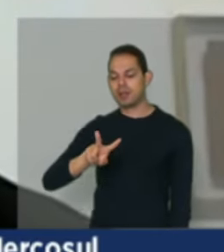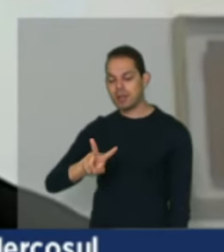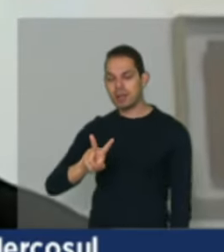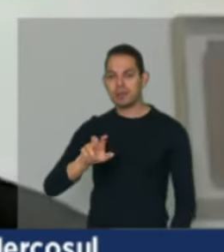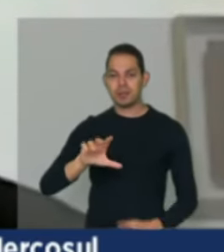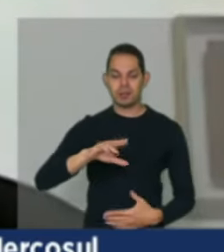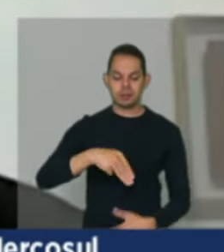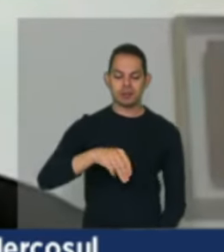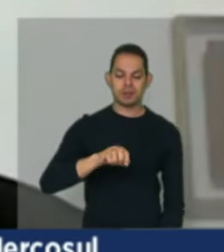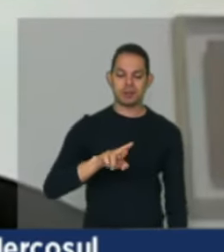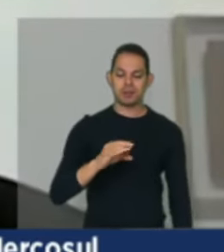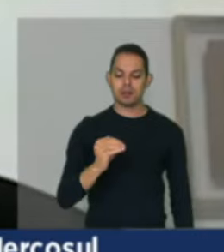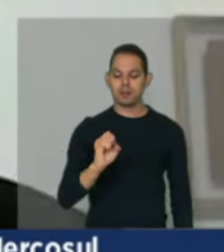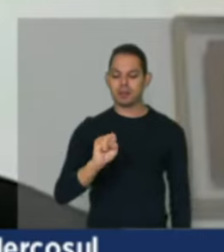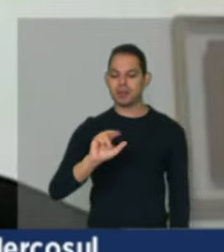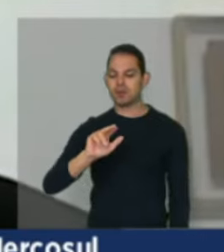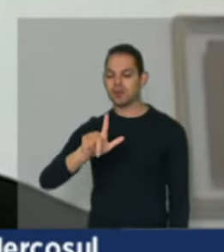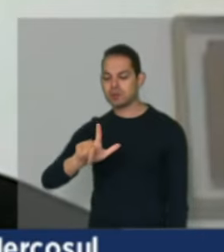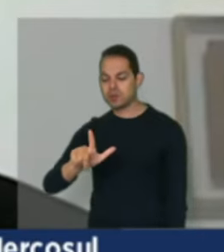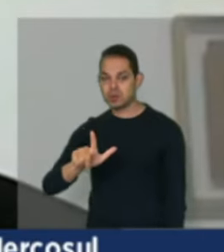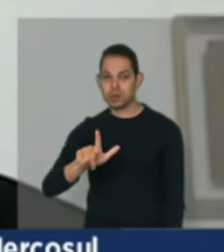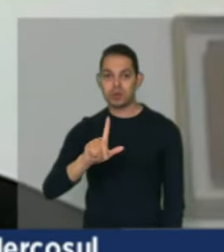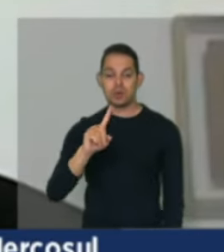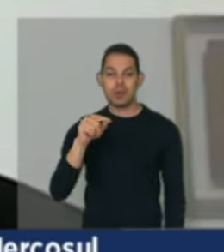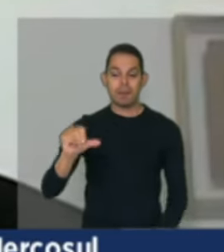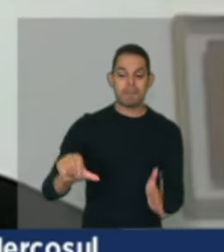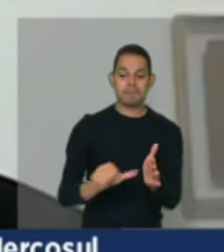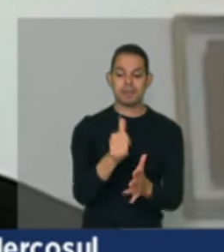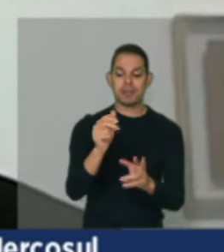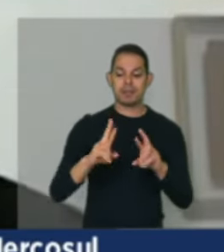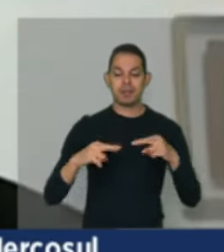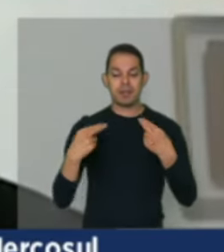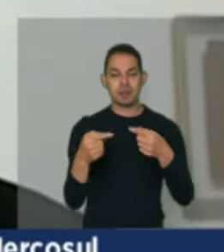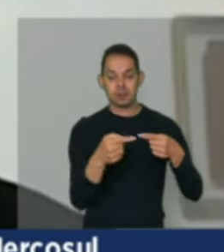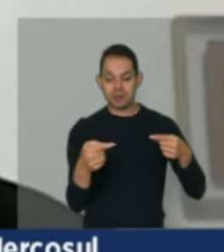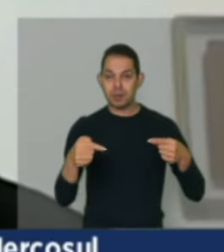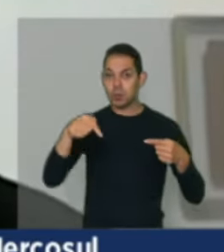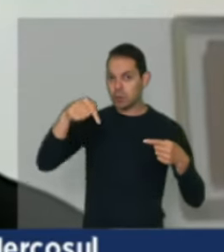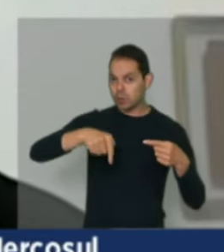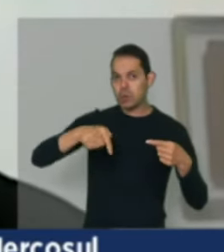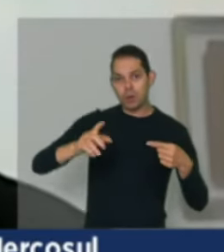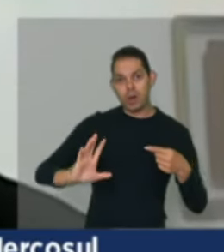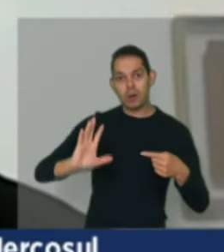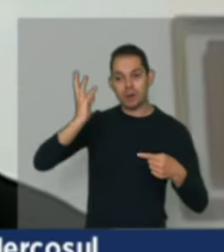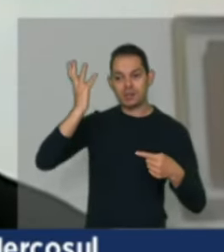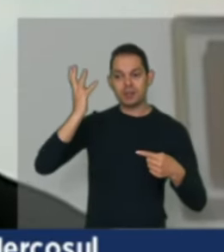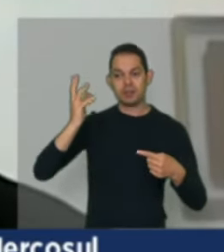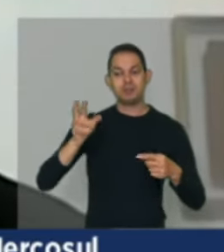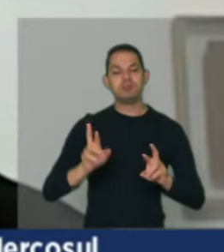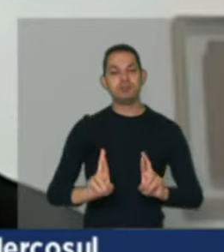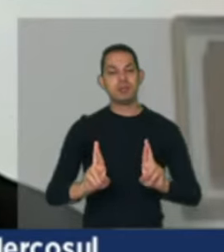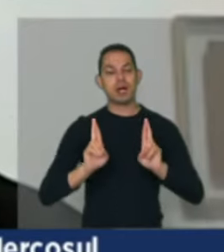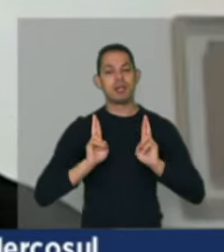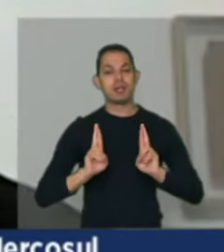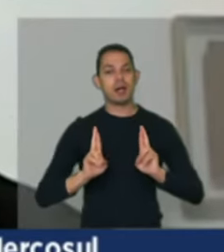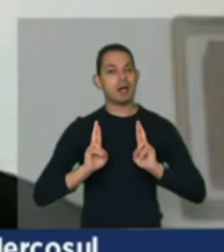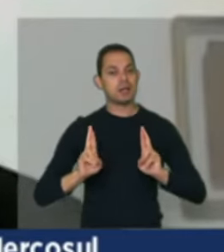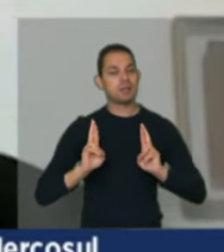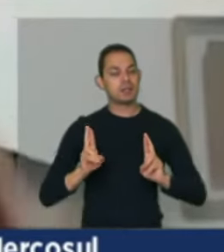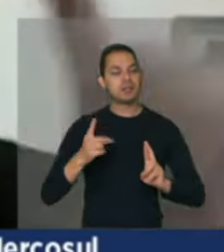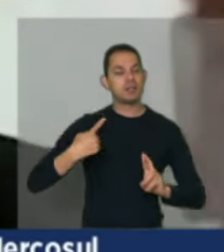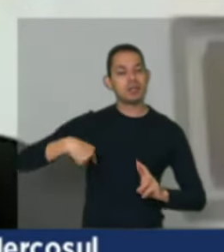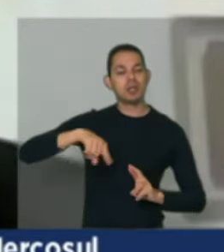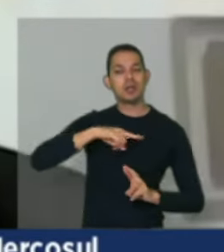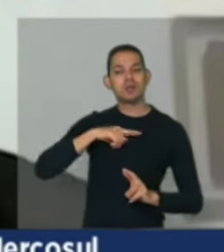secretário, tivemos a primeira sessão nacional esta semana e a esperança de que possamos criar